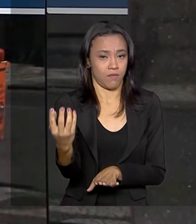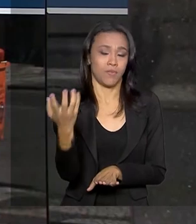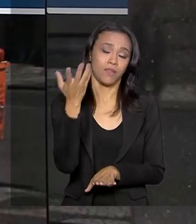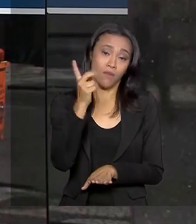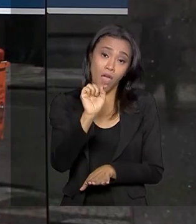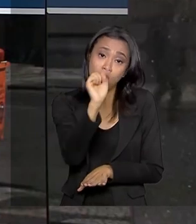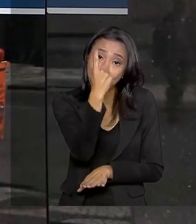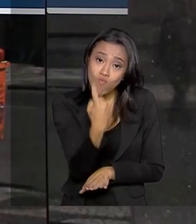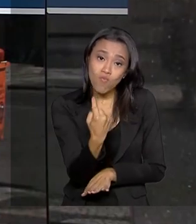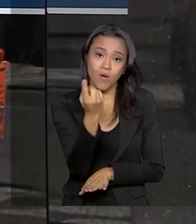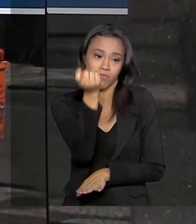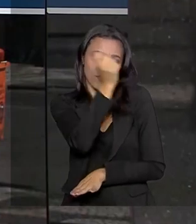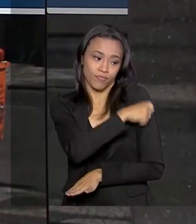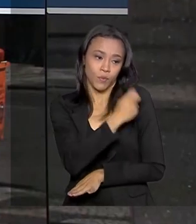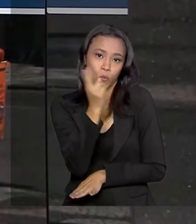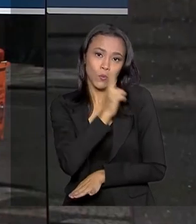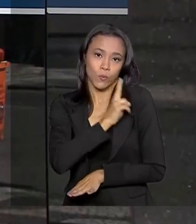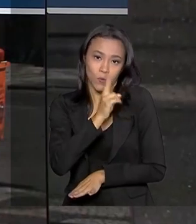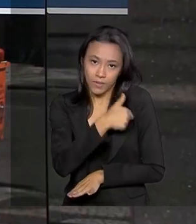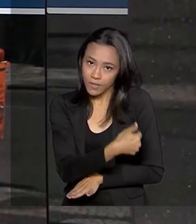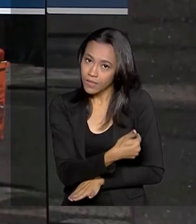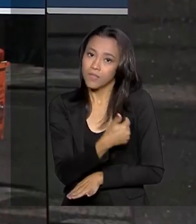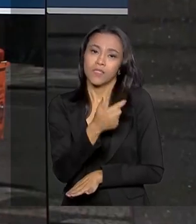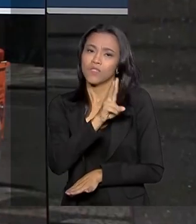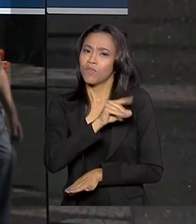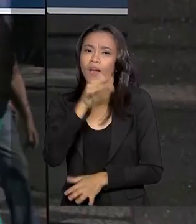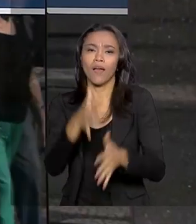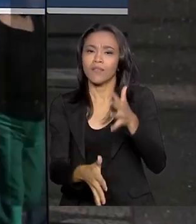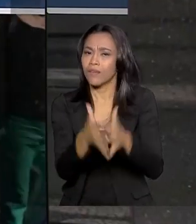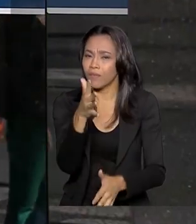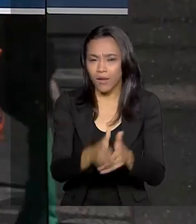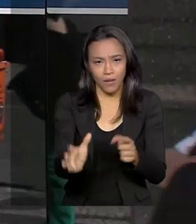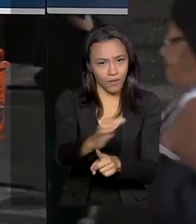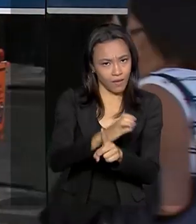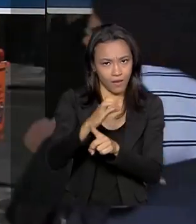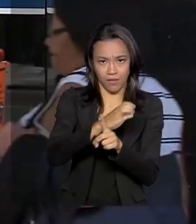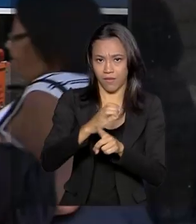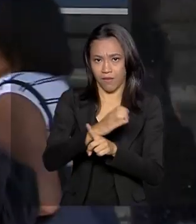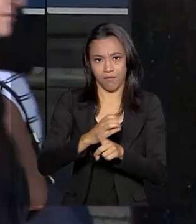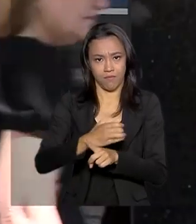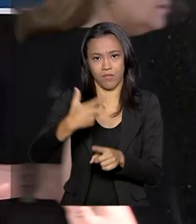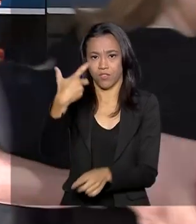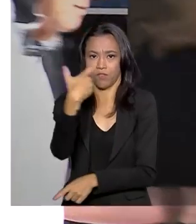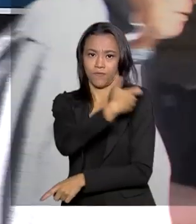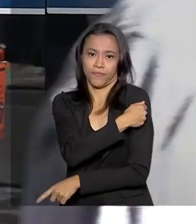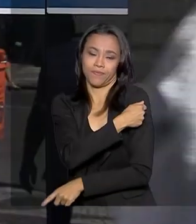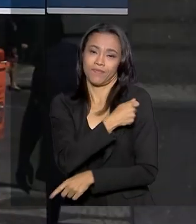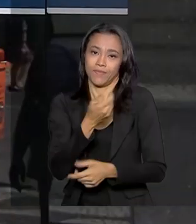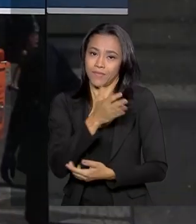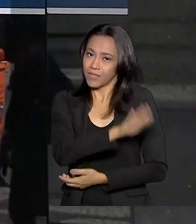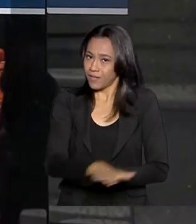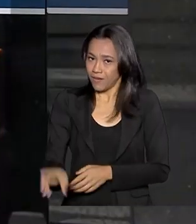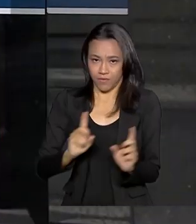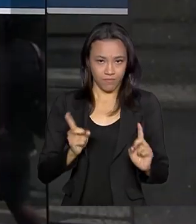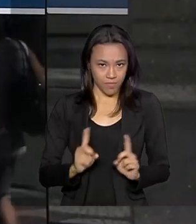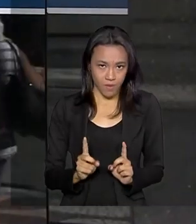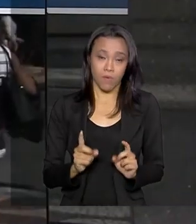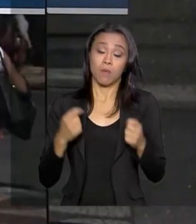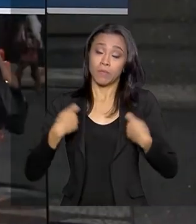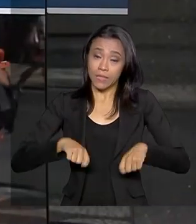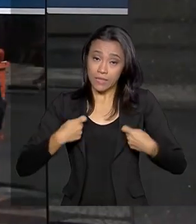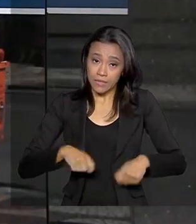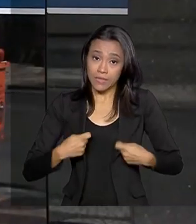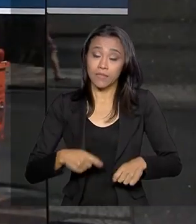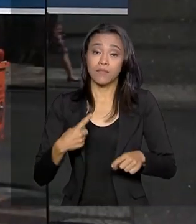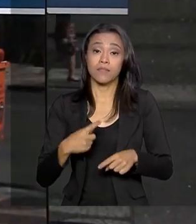como é uma dose de emergência, não interfere no calendário de vacinação. Isso é importante. Ou seja, as crianças também devem receber a